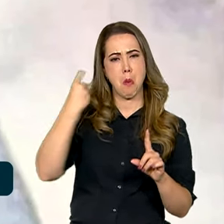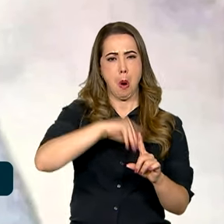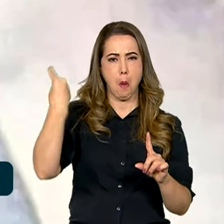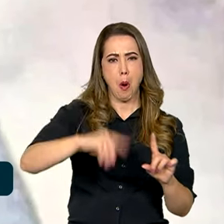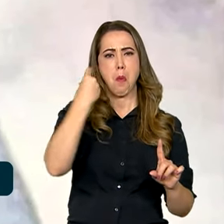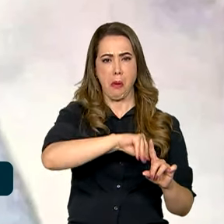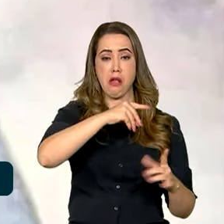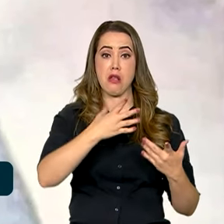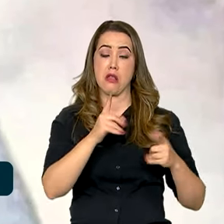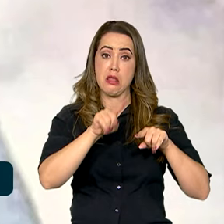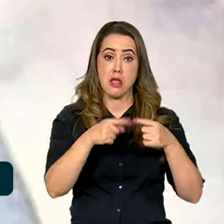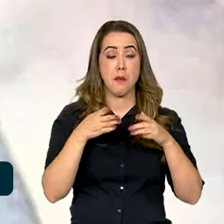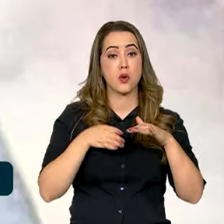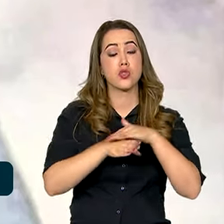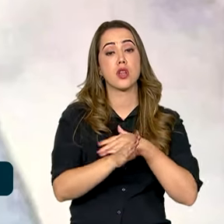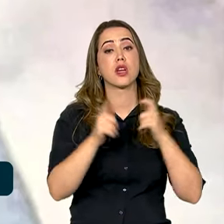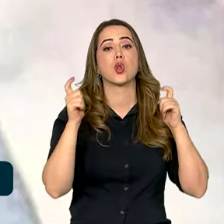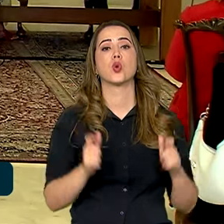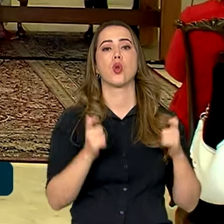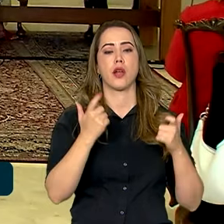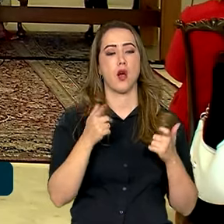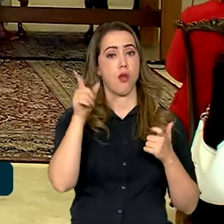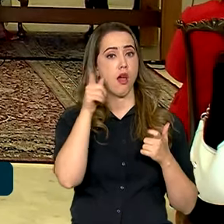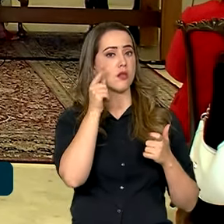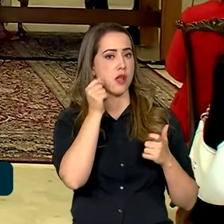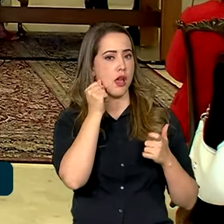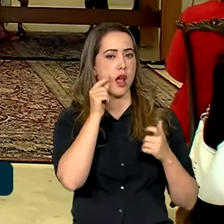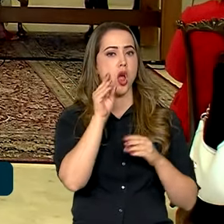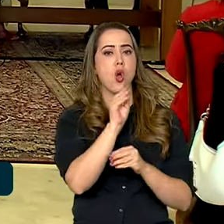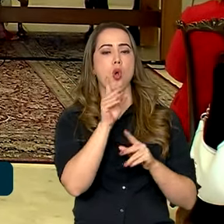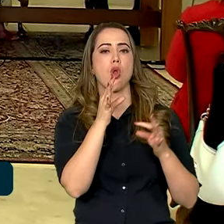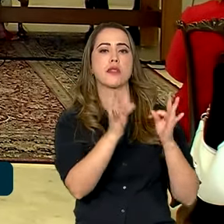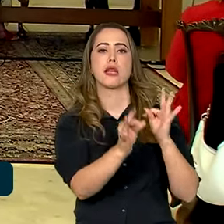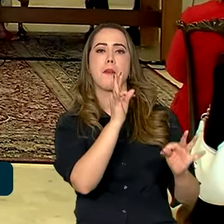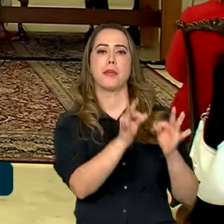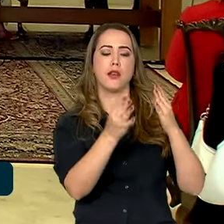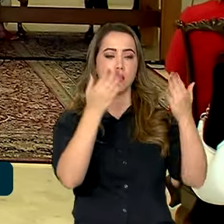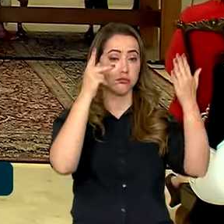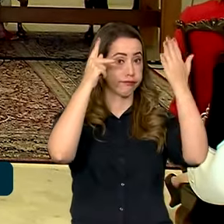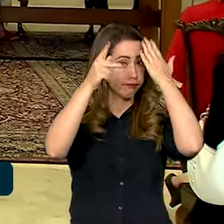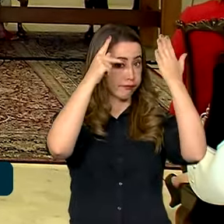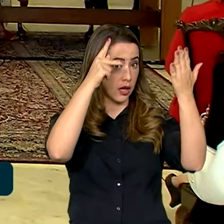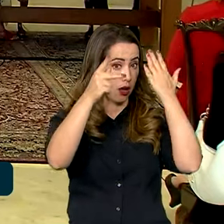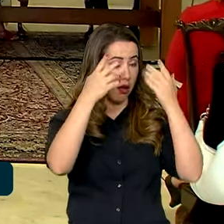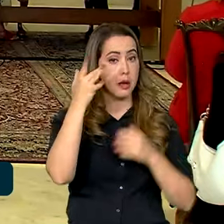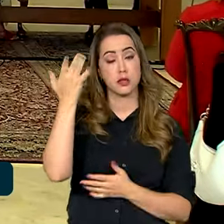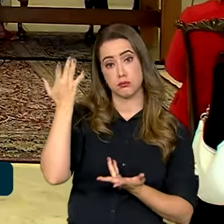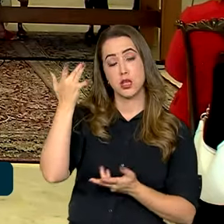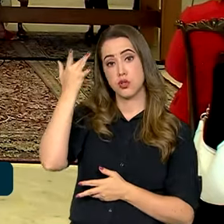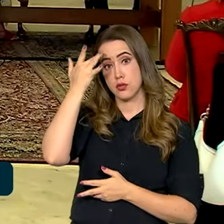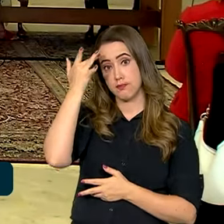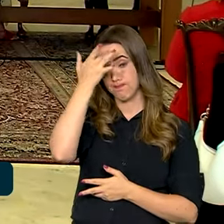atendimento psiquiátrico em Sobral, no Ceará. A unidade prestava serviços de saúde mental ao SUS,